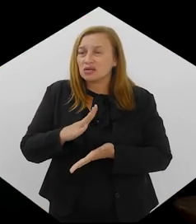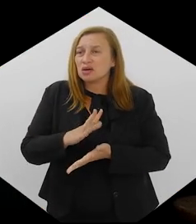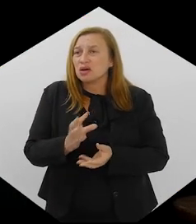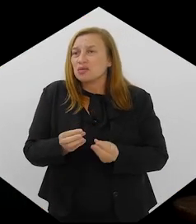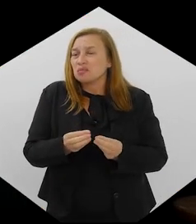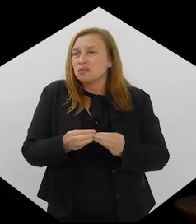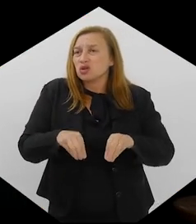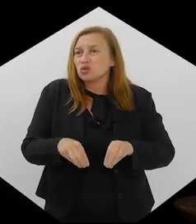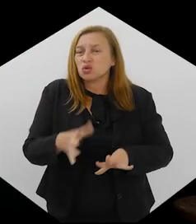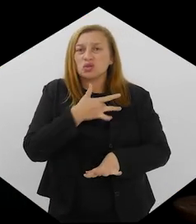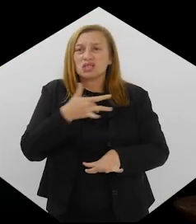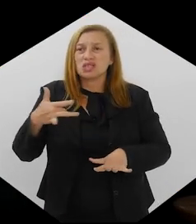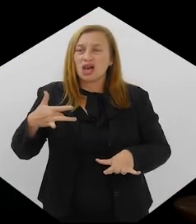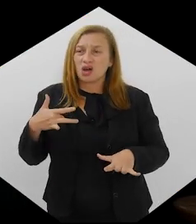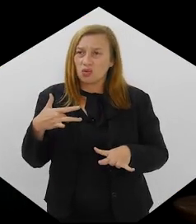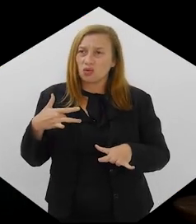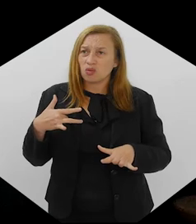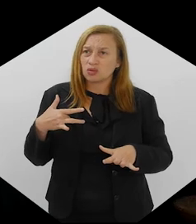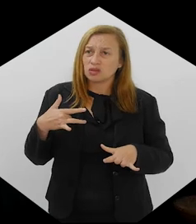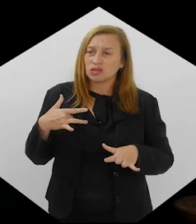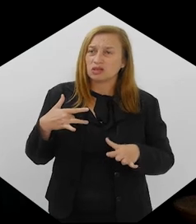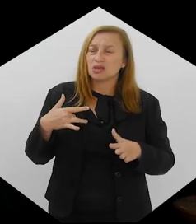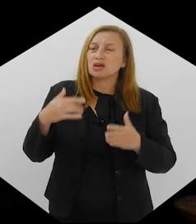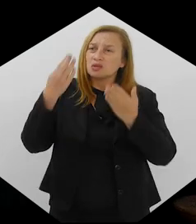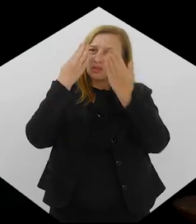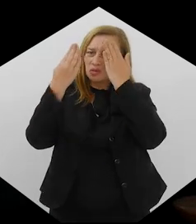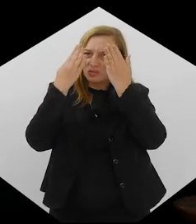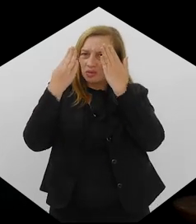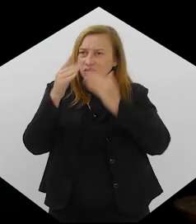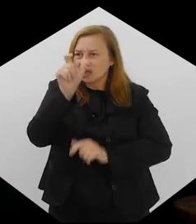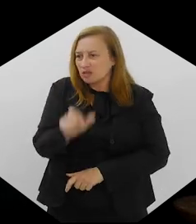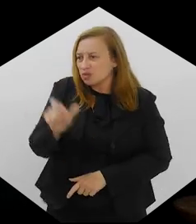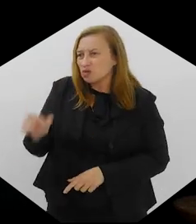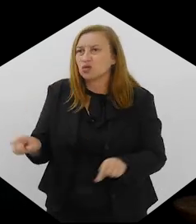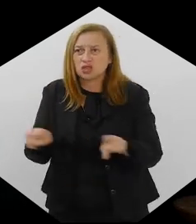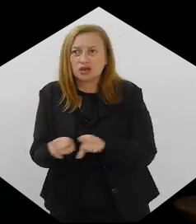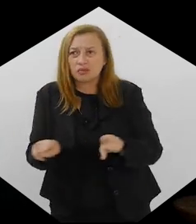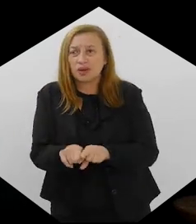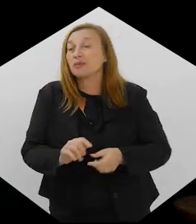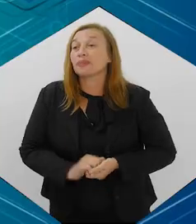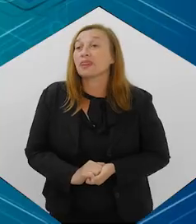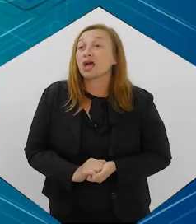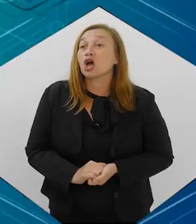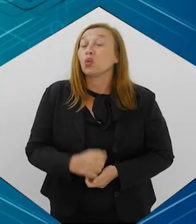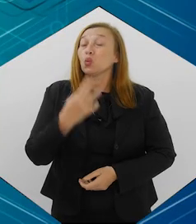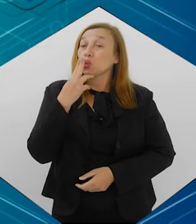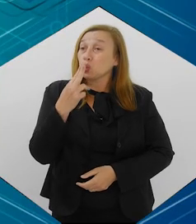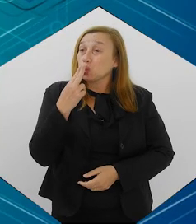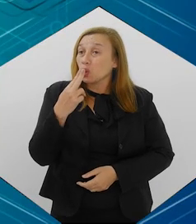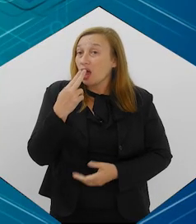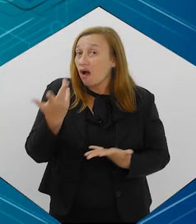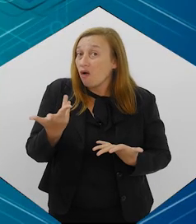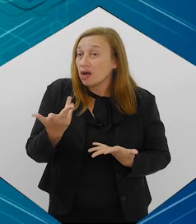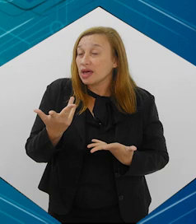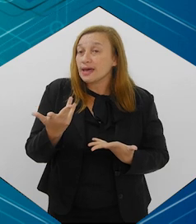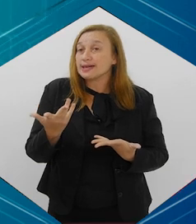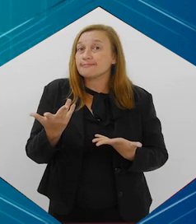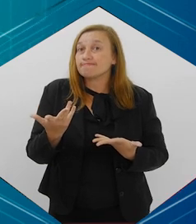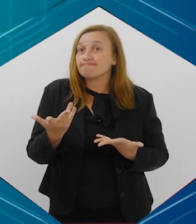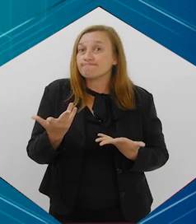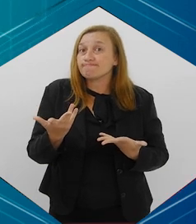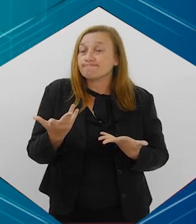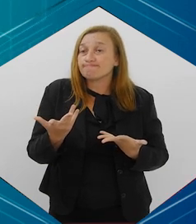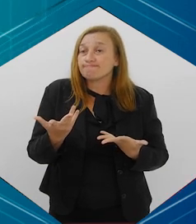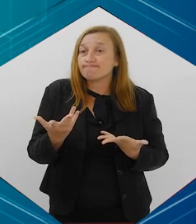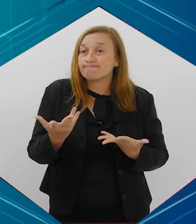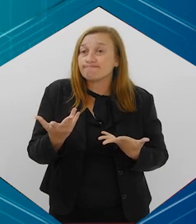citando agora, né? De que forma que ele afeta psicologicamente mesmo as pessoas também, né? O cigarro, ele, assim, ele é